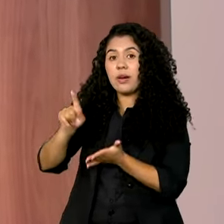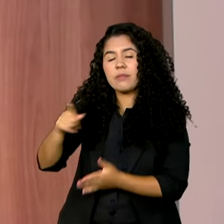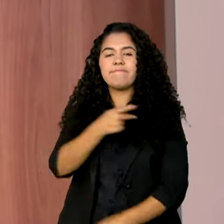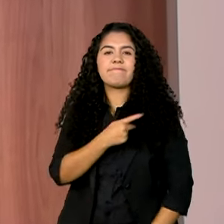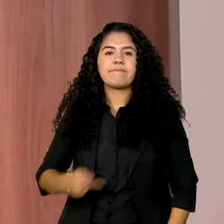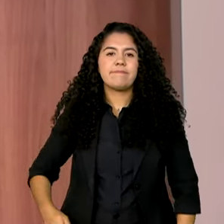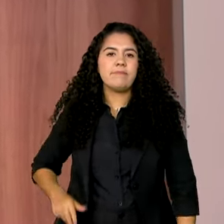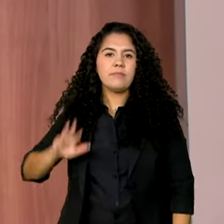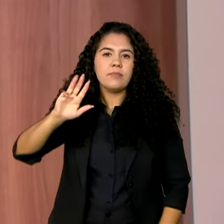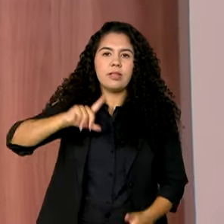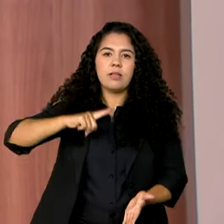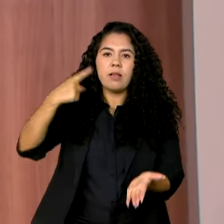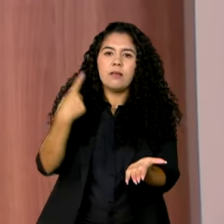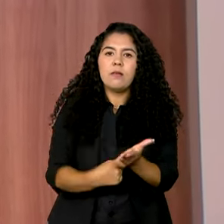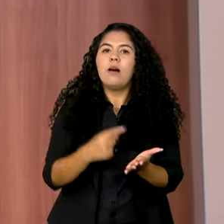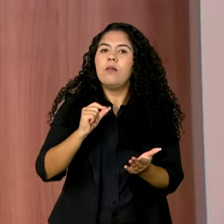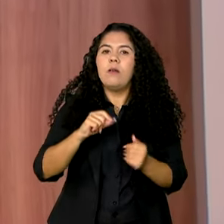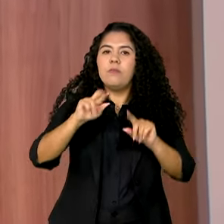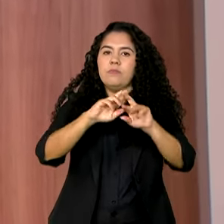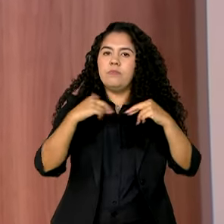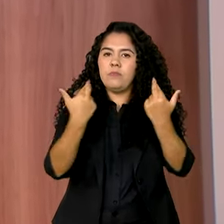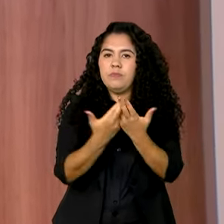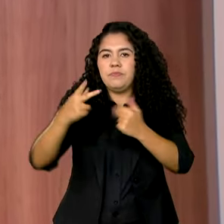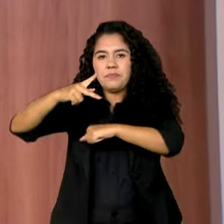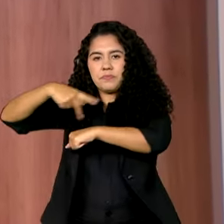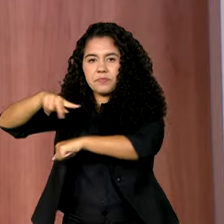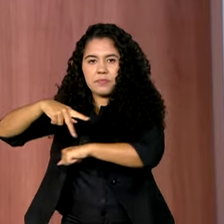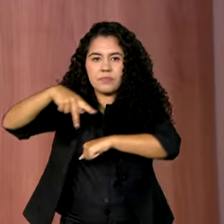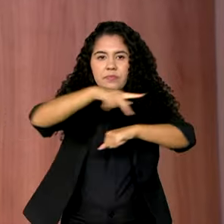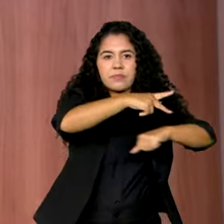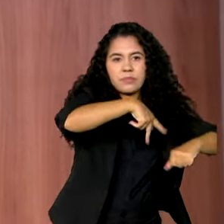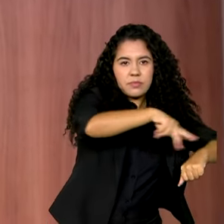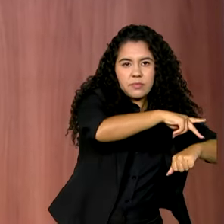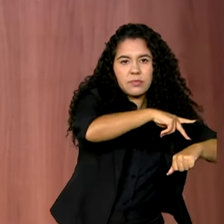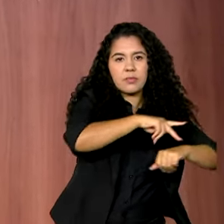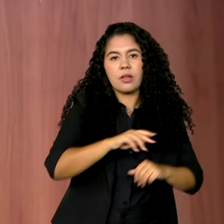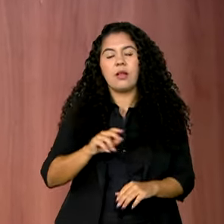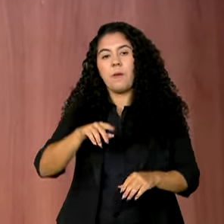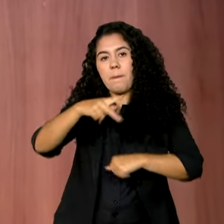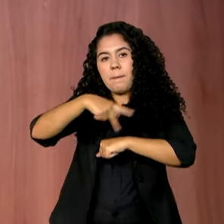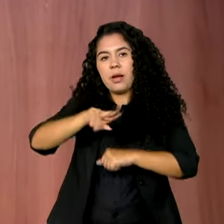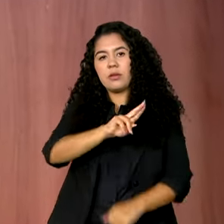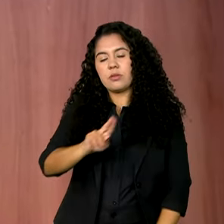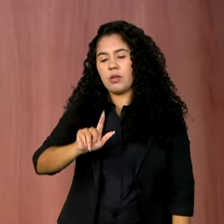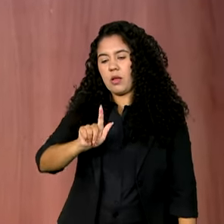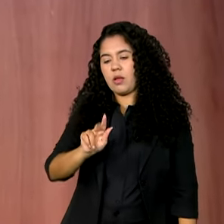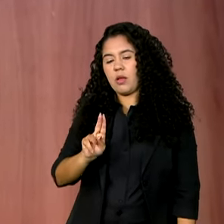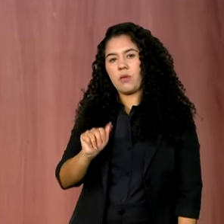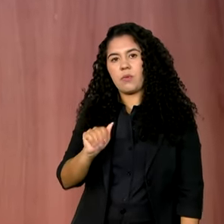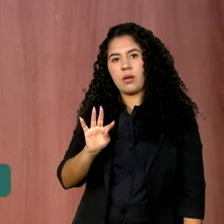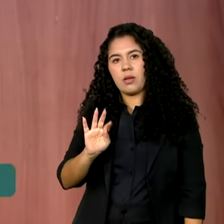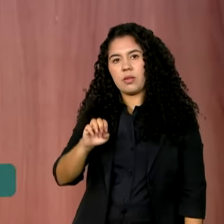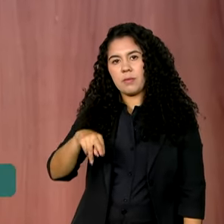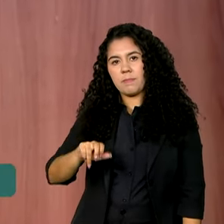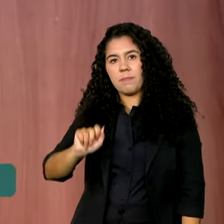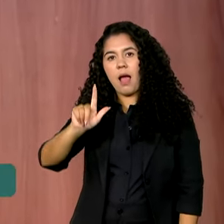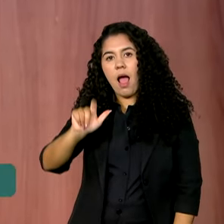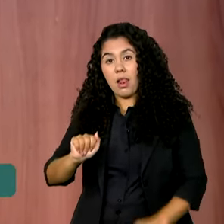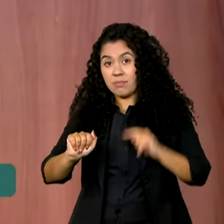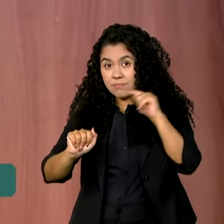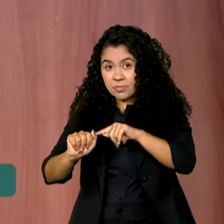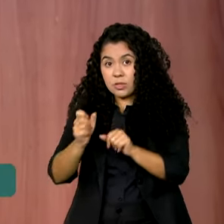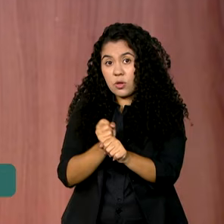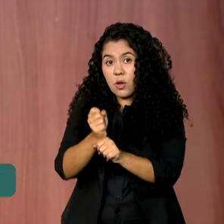Lula teve encontros bilaterais. Lula se reuniu com o presidente da Guatemala, o país que em 2022 somou